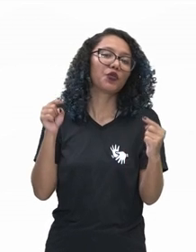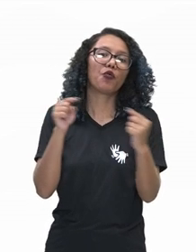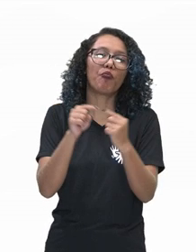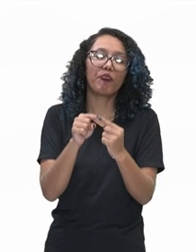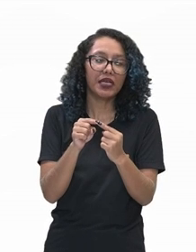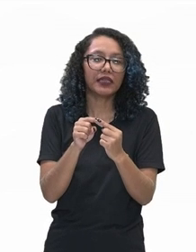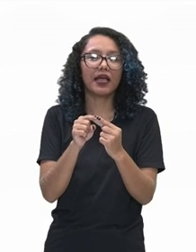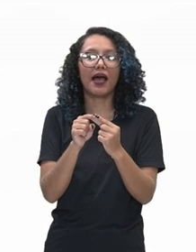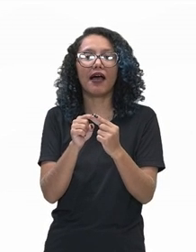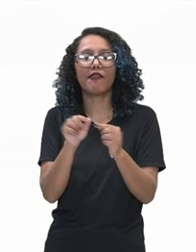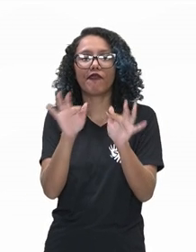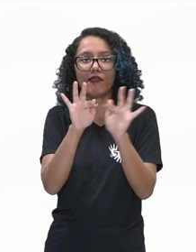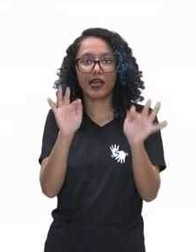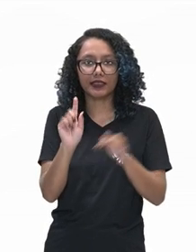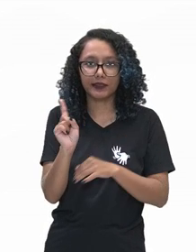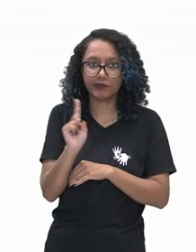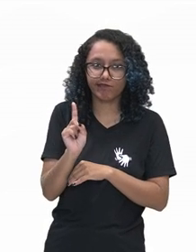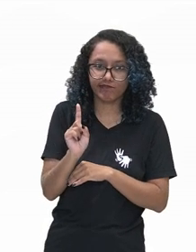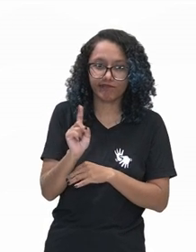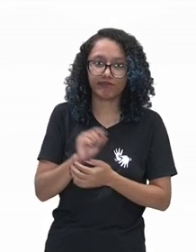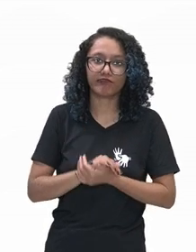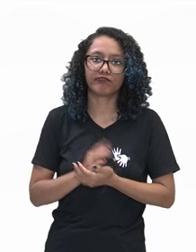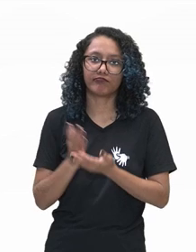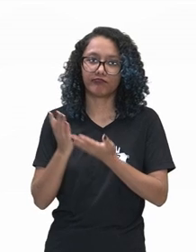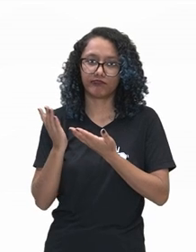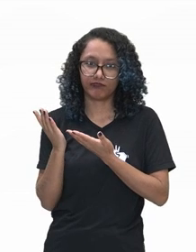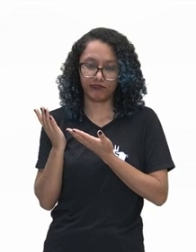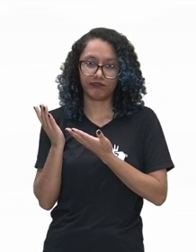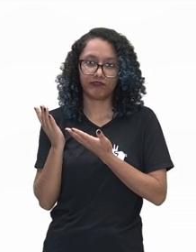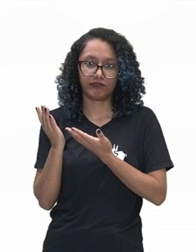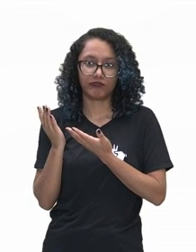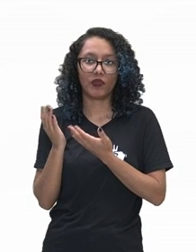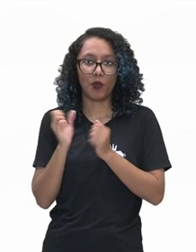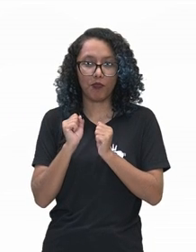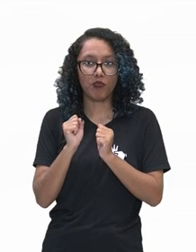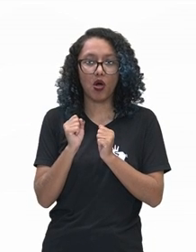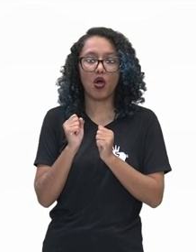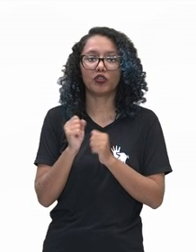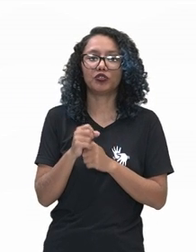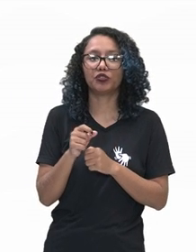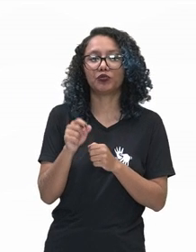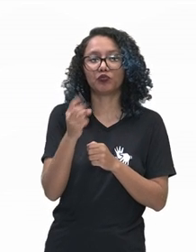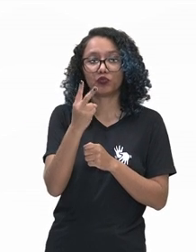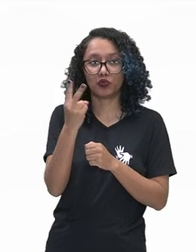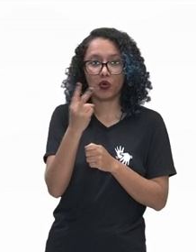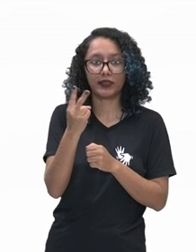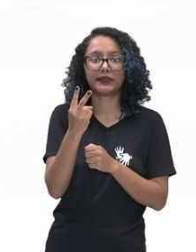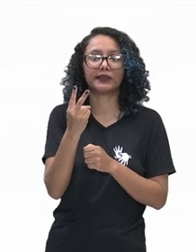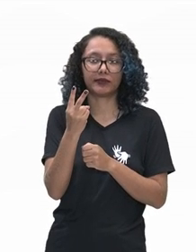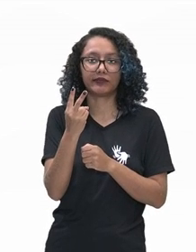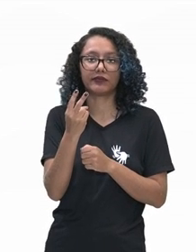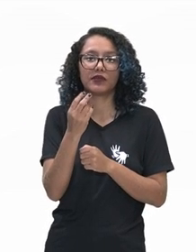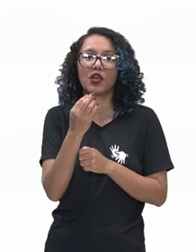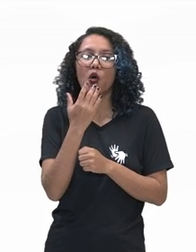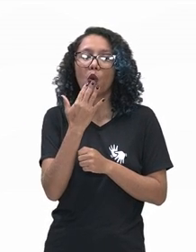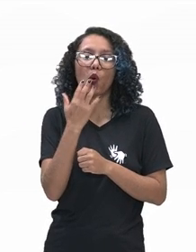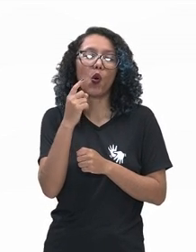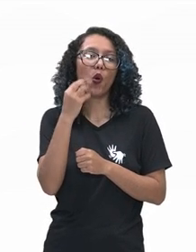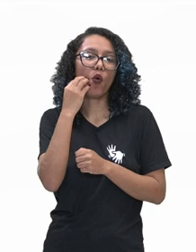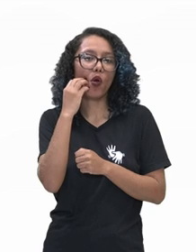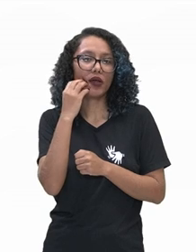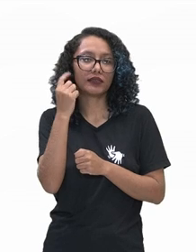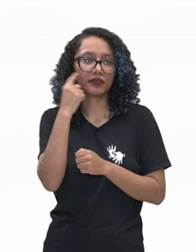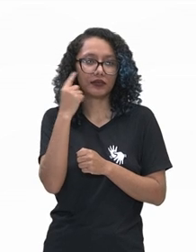it, we, you, they, will not ou won't. E um verbo. Lembrem-se, o verbo, ele